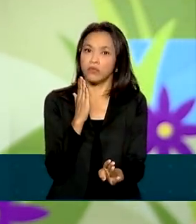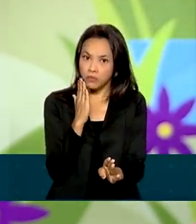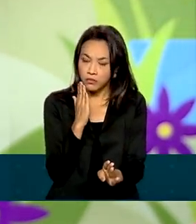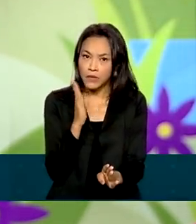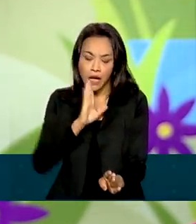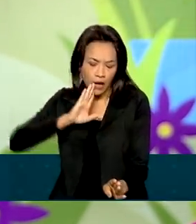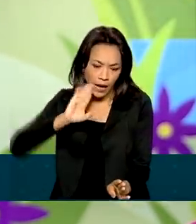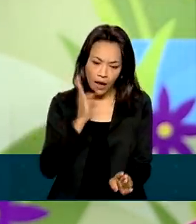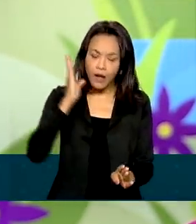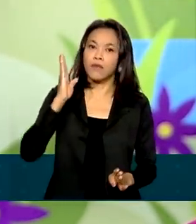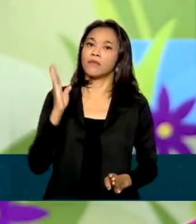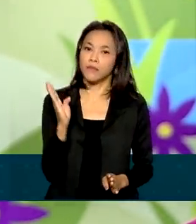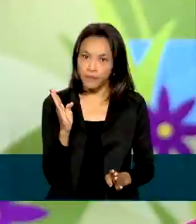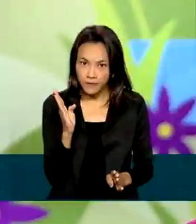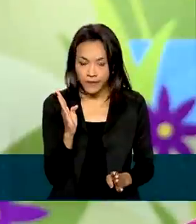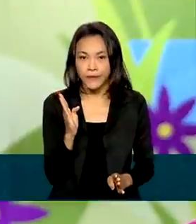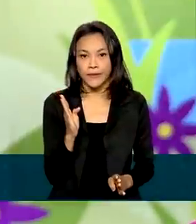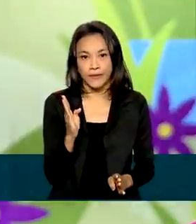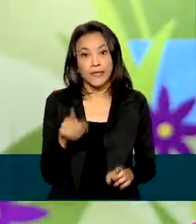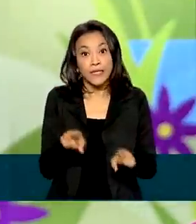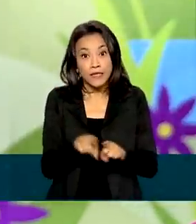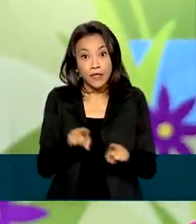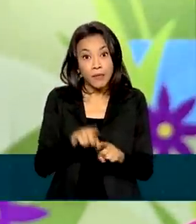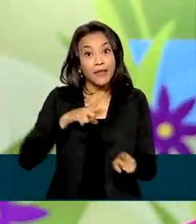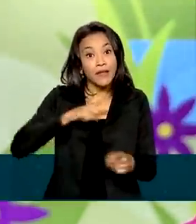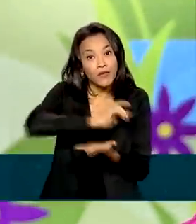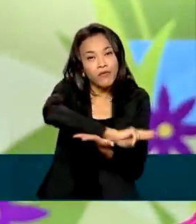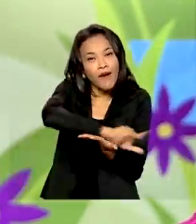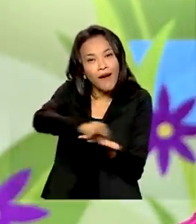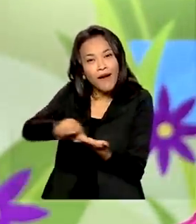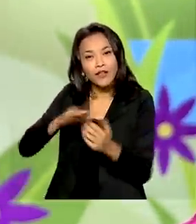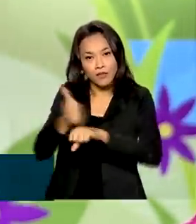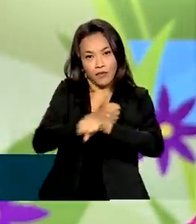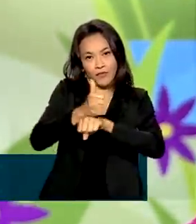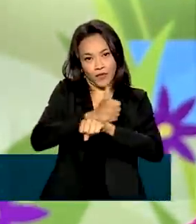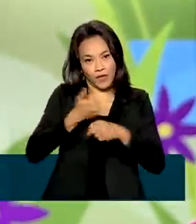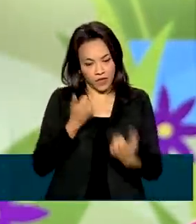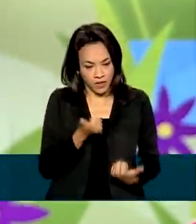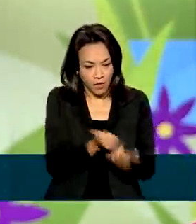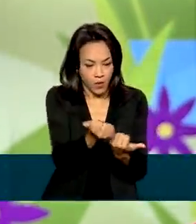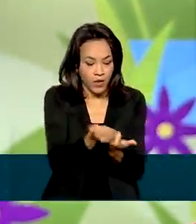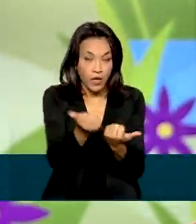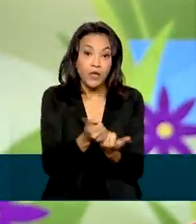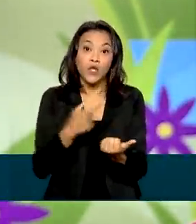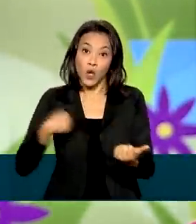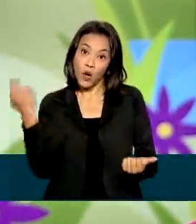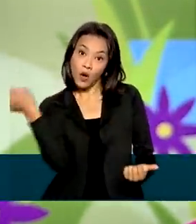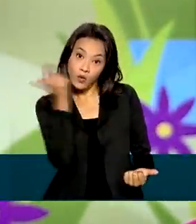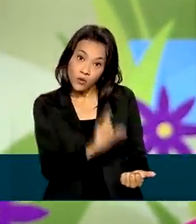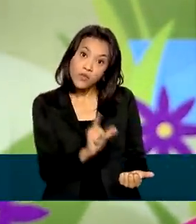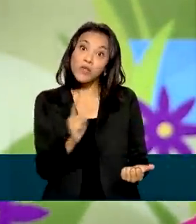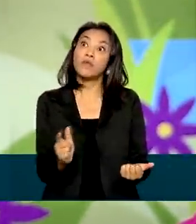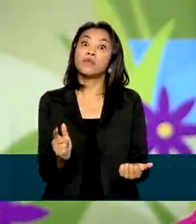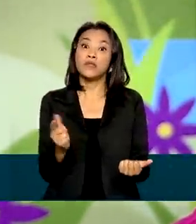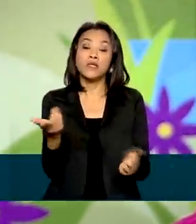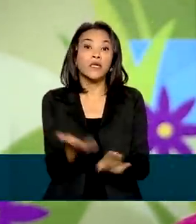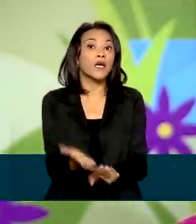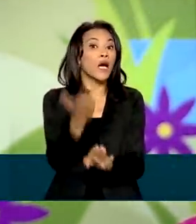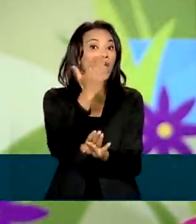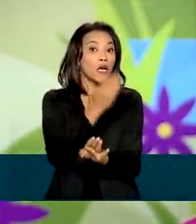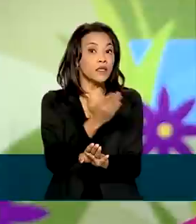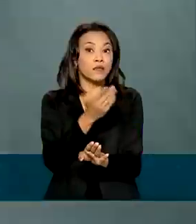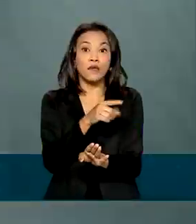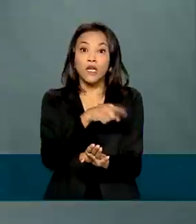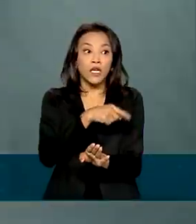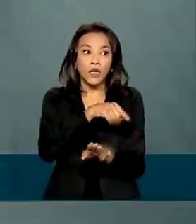imediata e de uma forma multidisciplinar, nós conseguimos atingir índices que não atingimos em tumores em